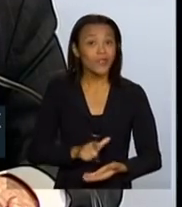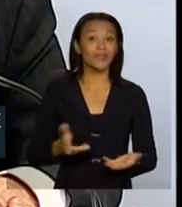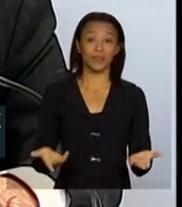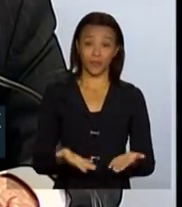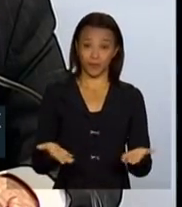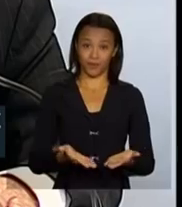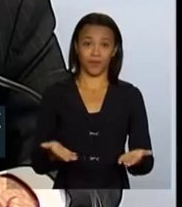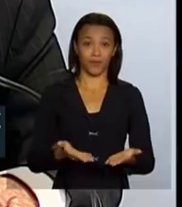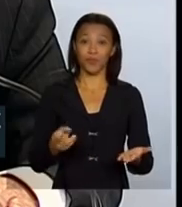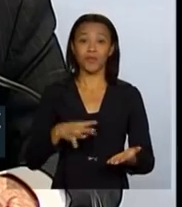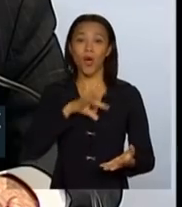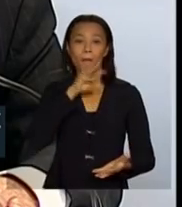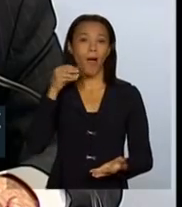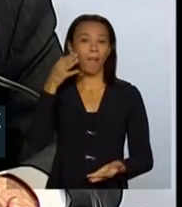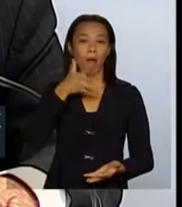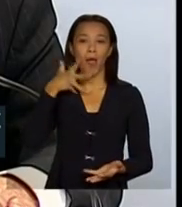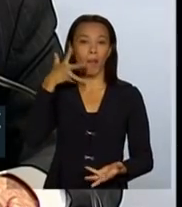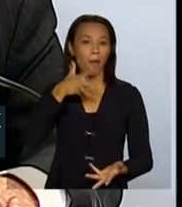como eu digo, uma retórica.